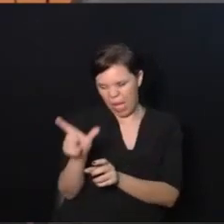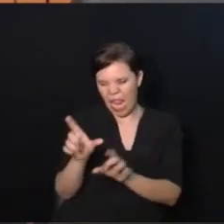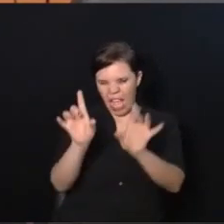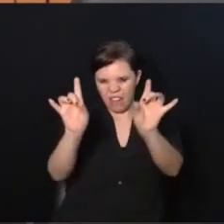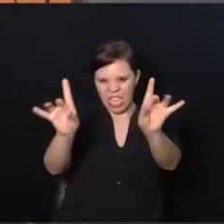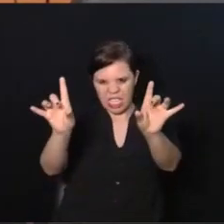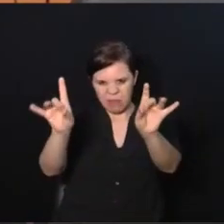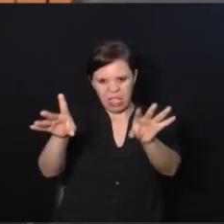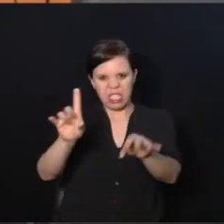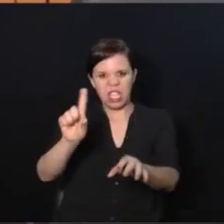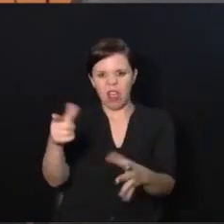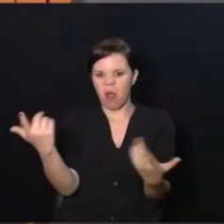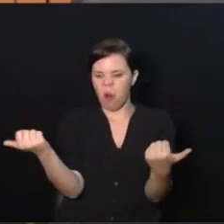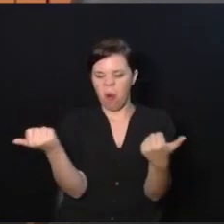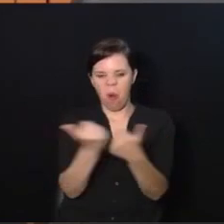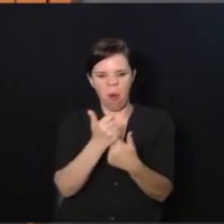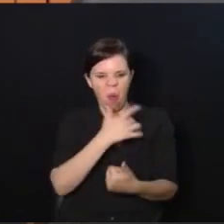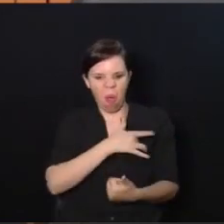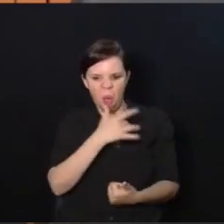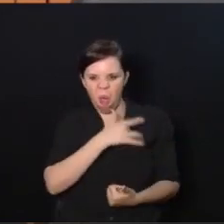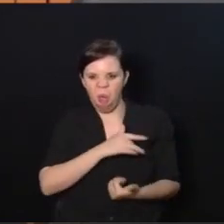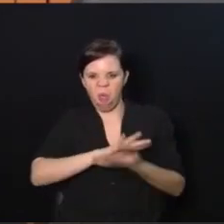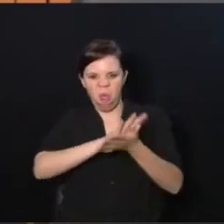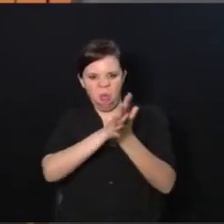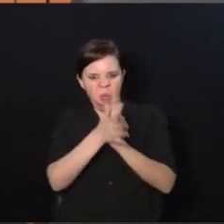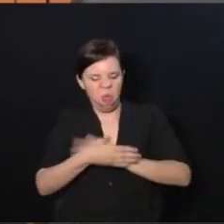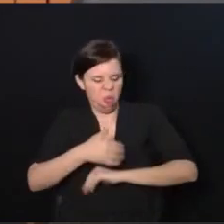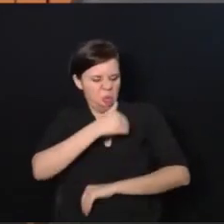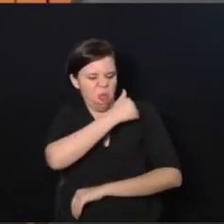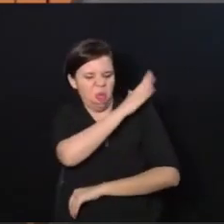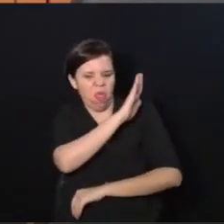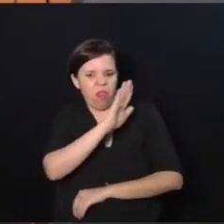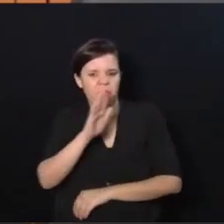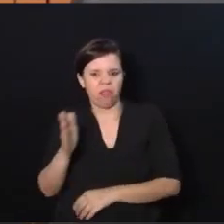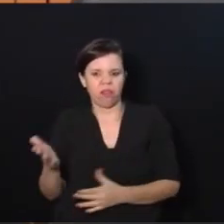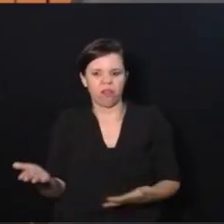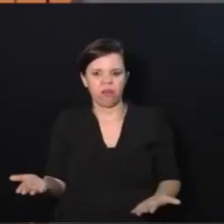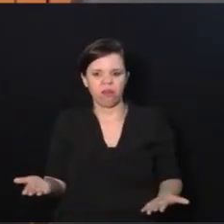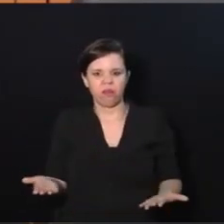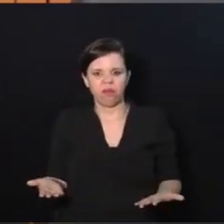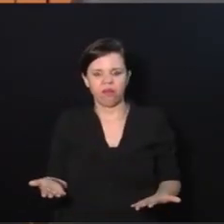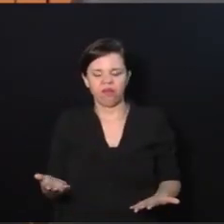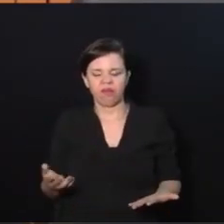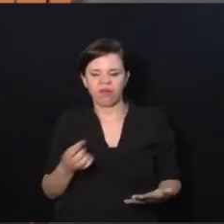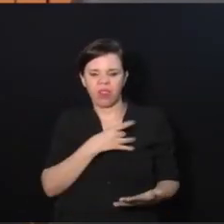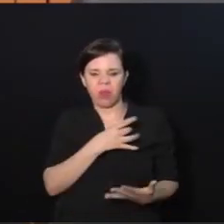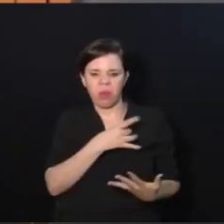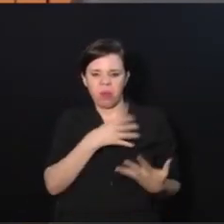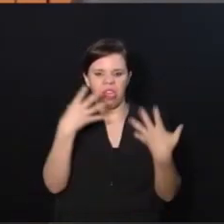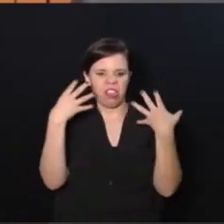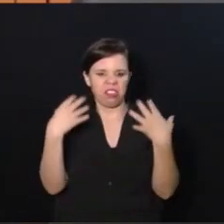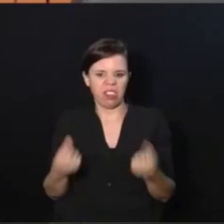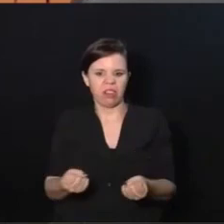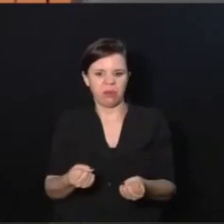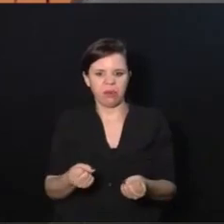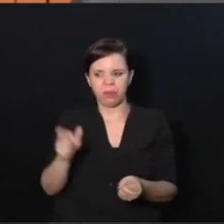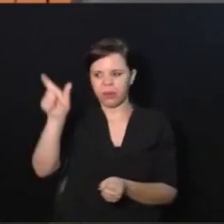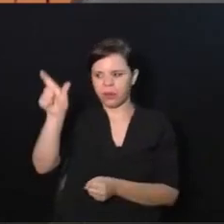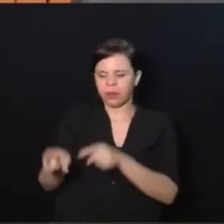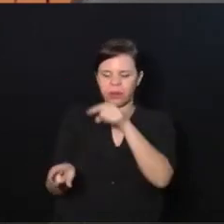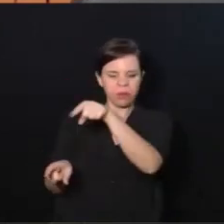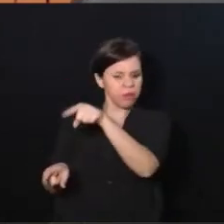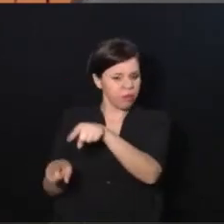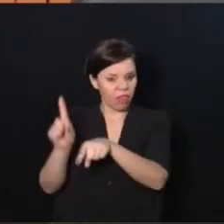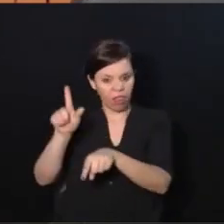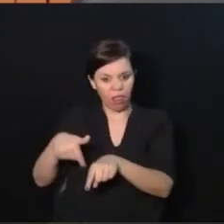desculpa, mas ele está carregado de pena, de discriminação, de preconceito, até dizer chega, é o medo de assumir que a pessoa é